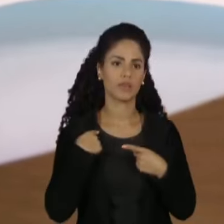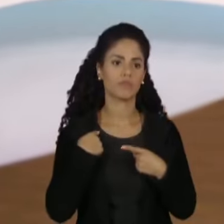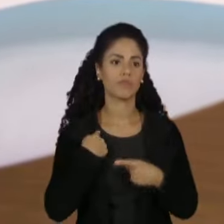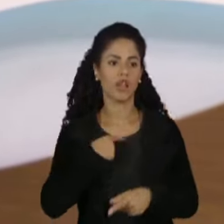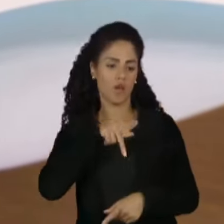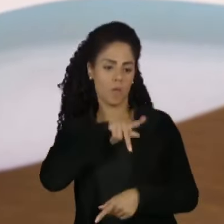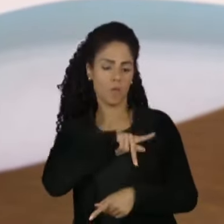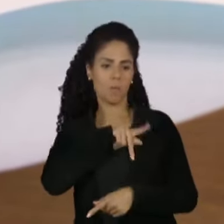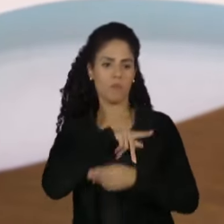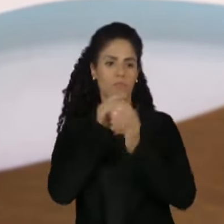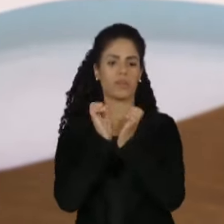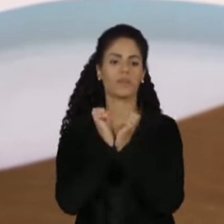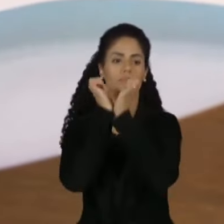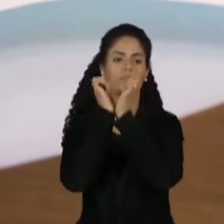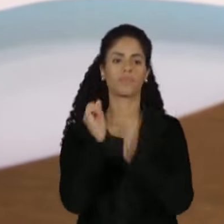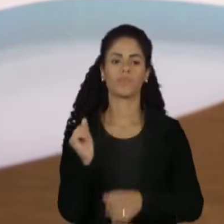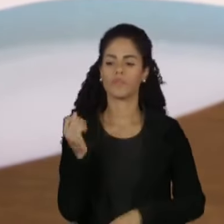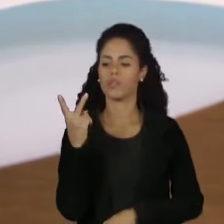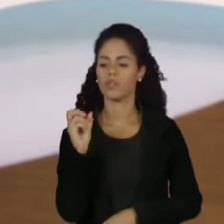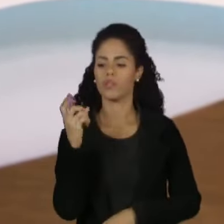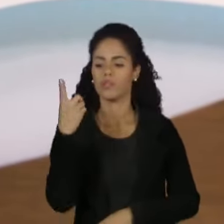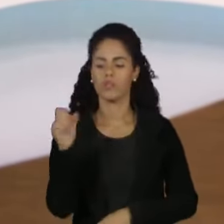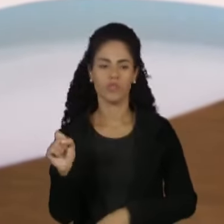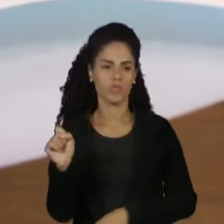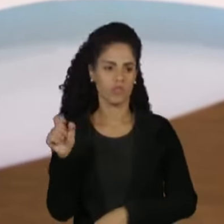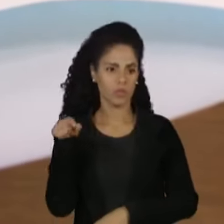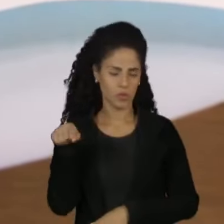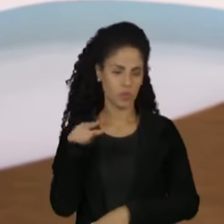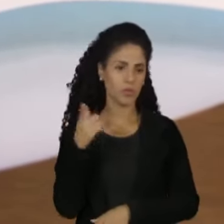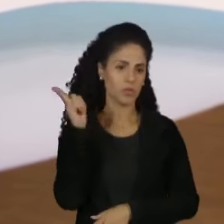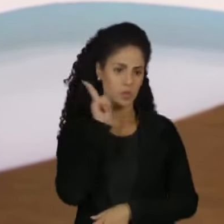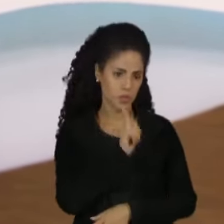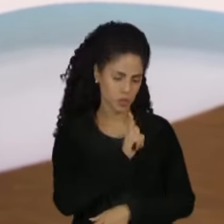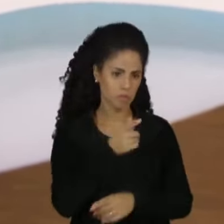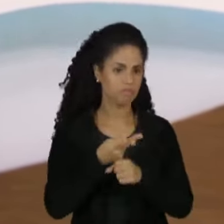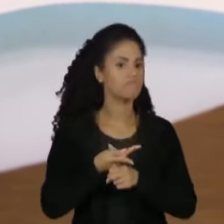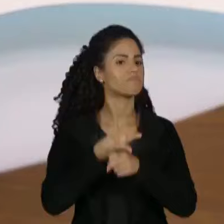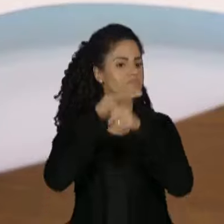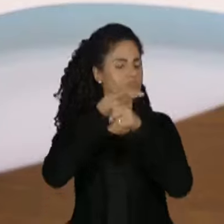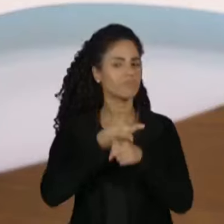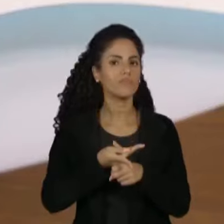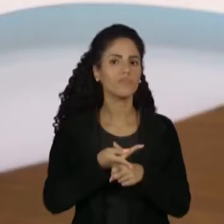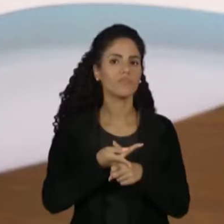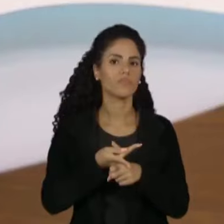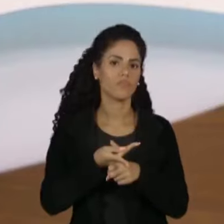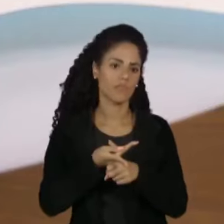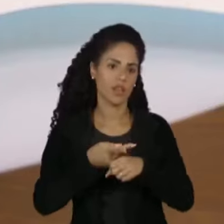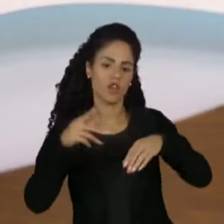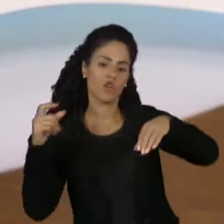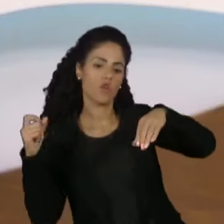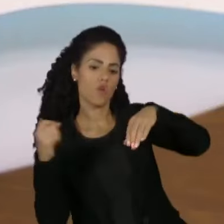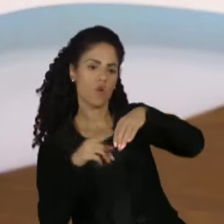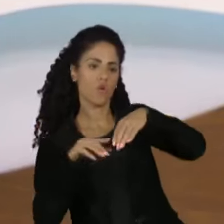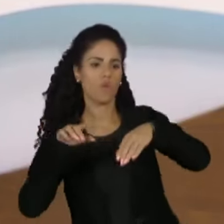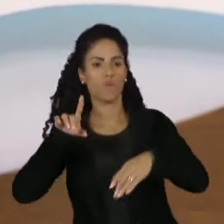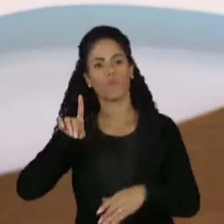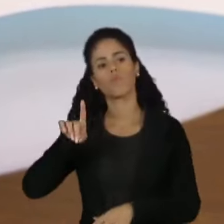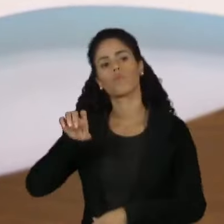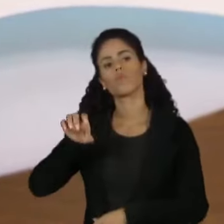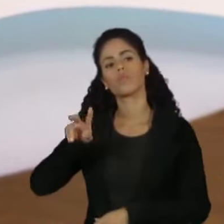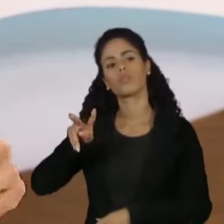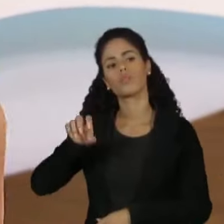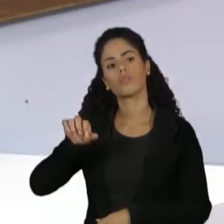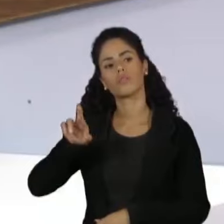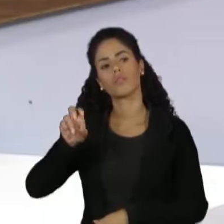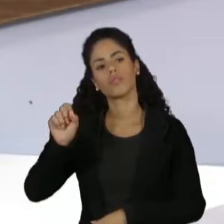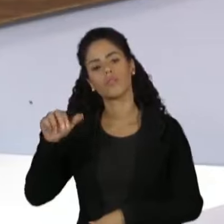Palmeiras foi campeão, foi em 2018, foi em São Januário, gol do Davidson e o Palmeiras foi